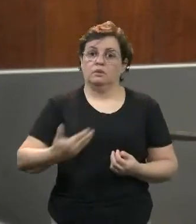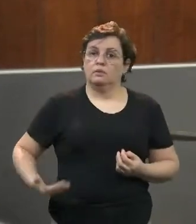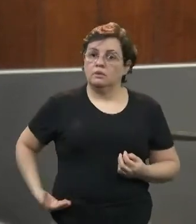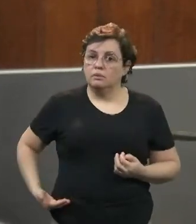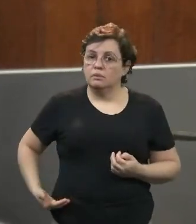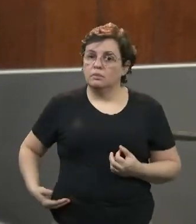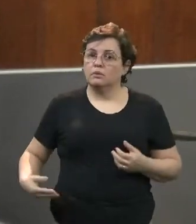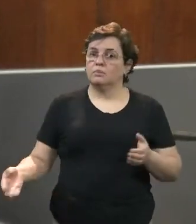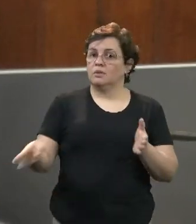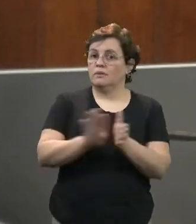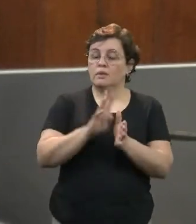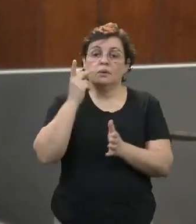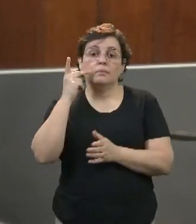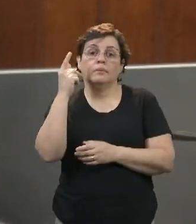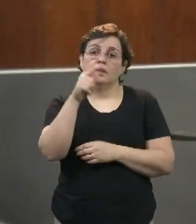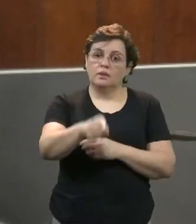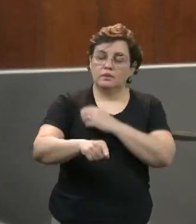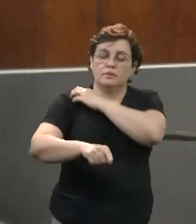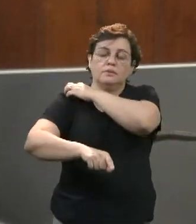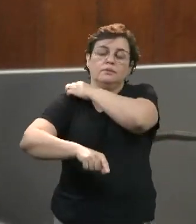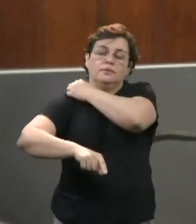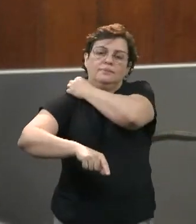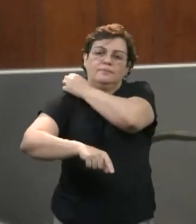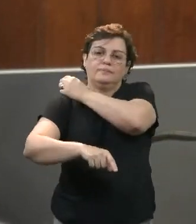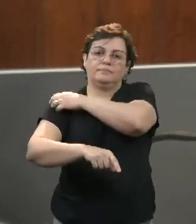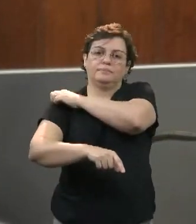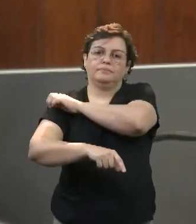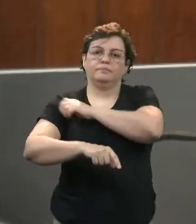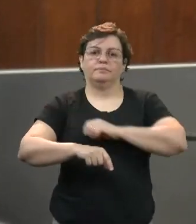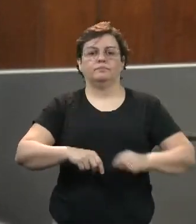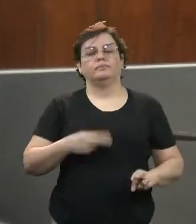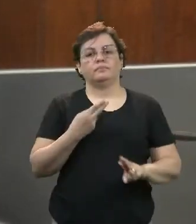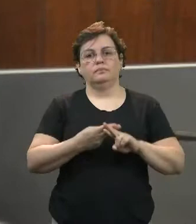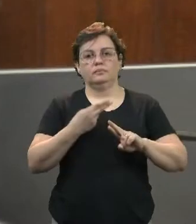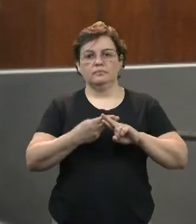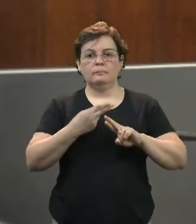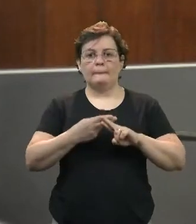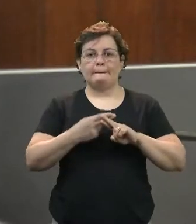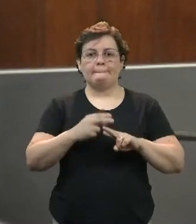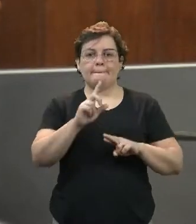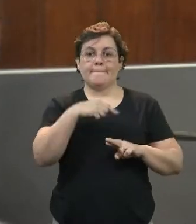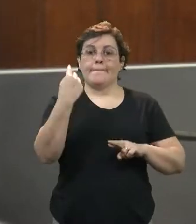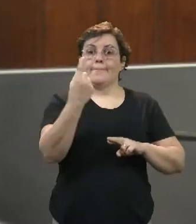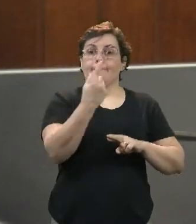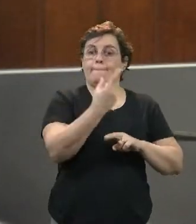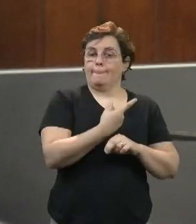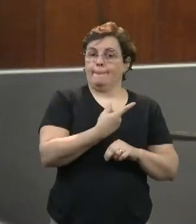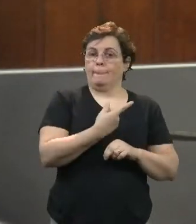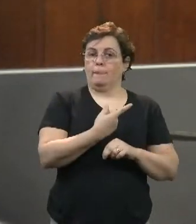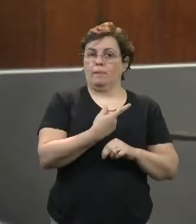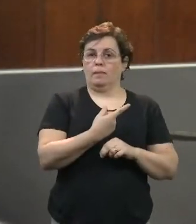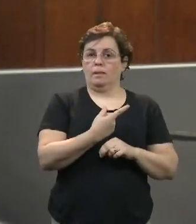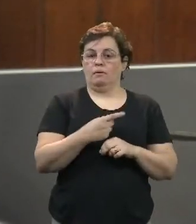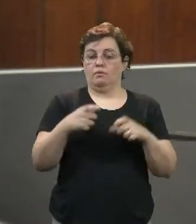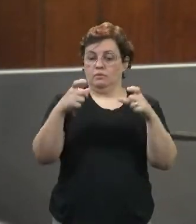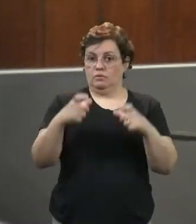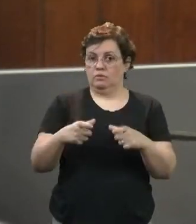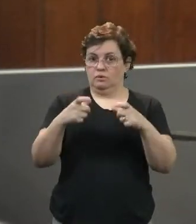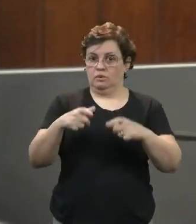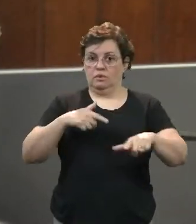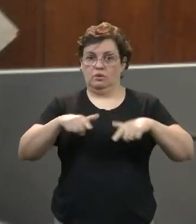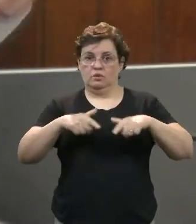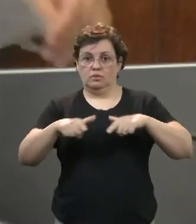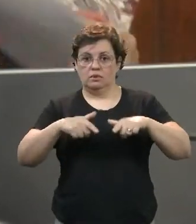vem nesse sentido. Utilizar o nosso parlamento, que é o